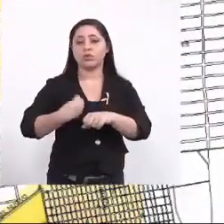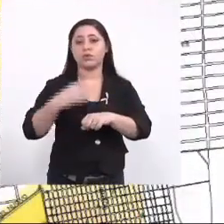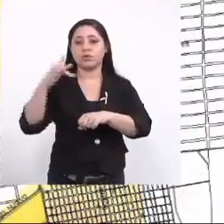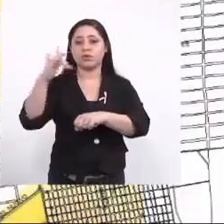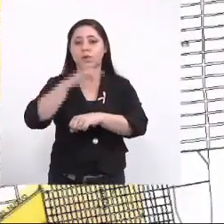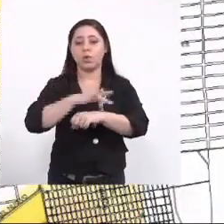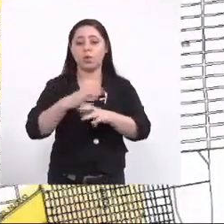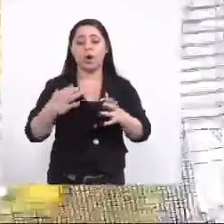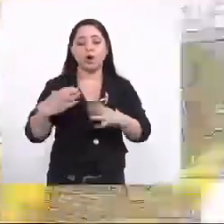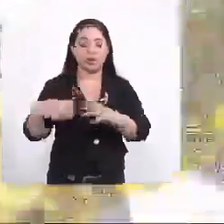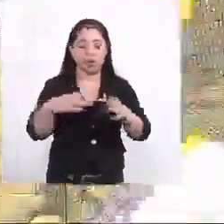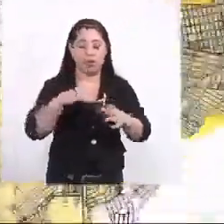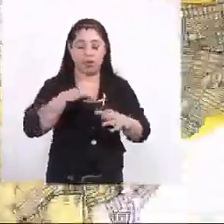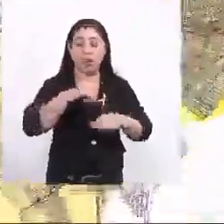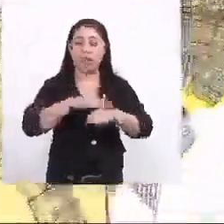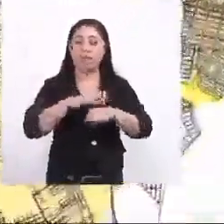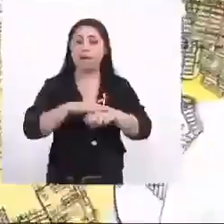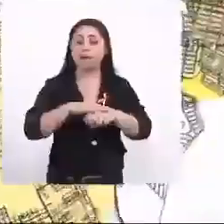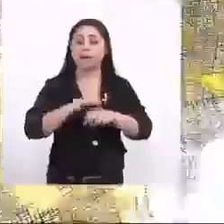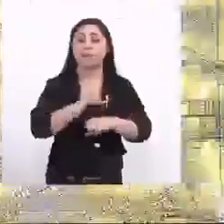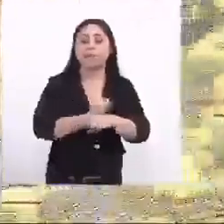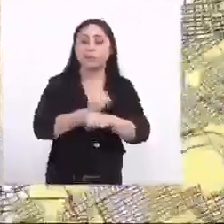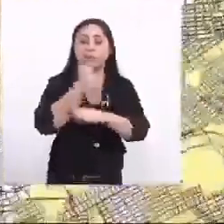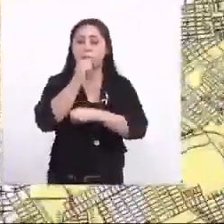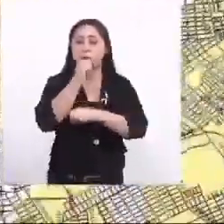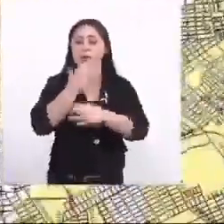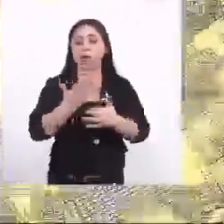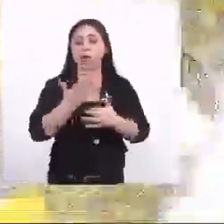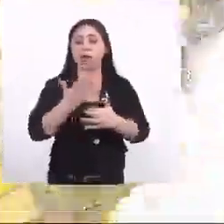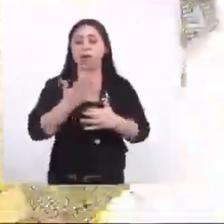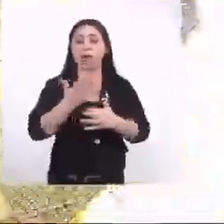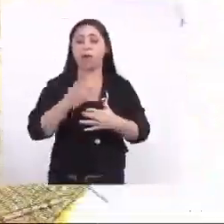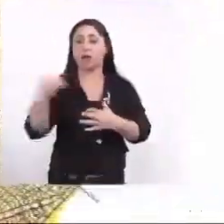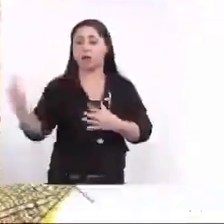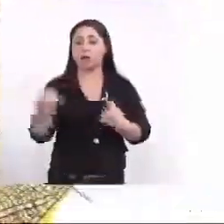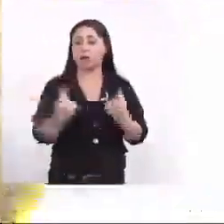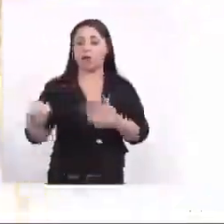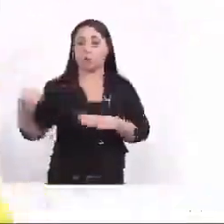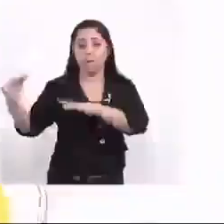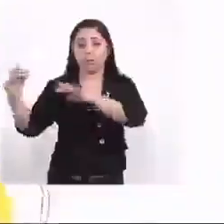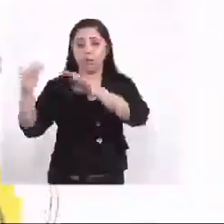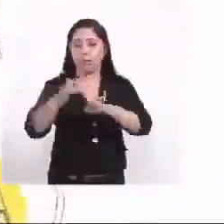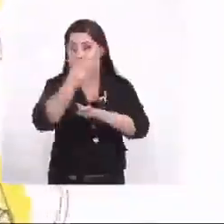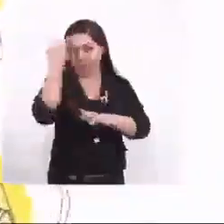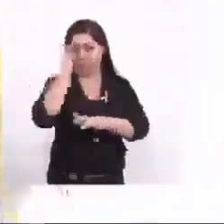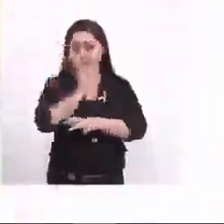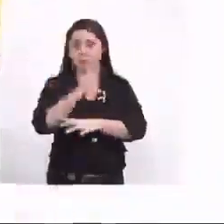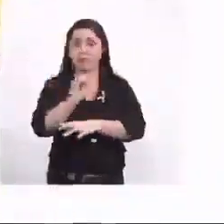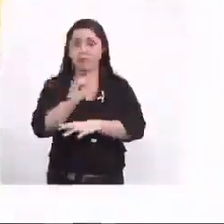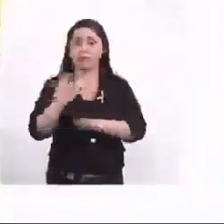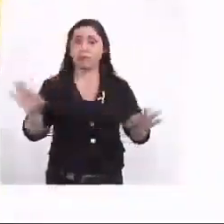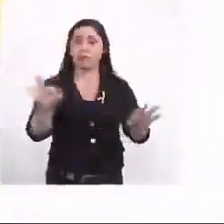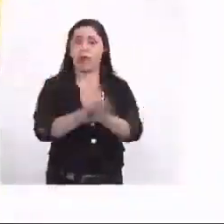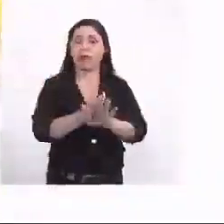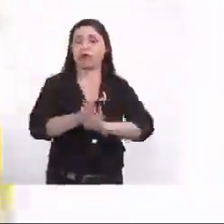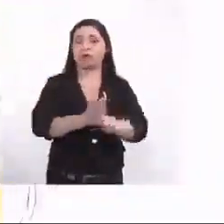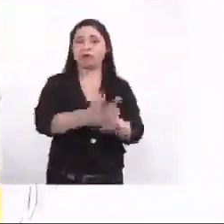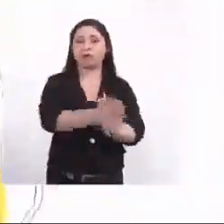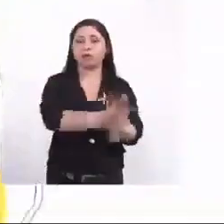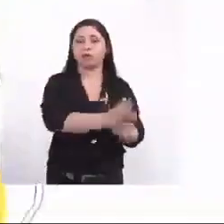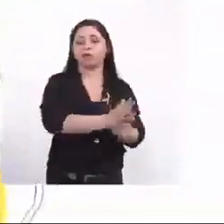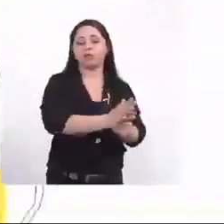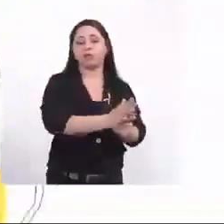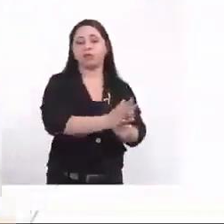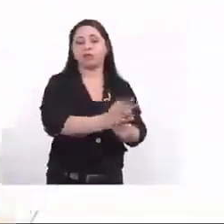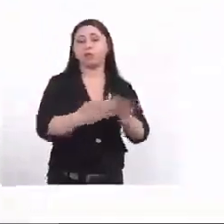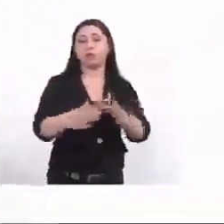quantidade de água e colocar mais agentes para sanar o problema daquela localidade e isso